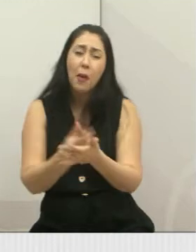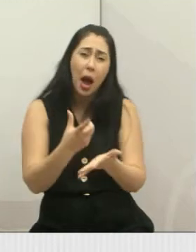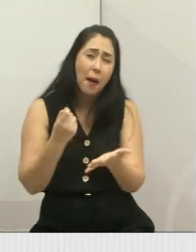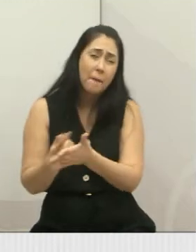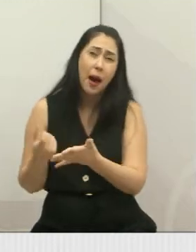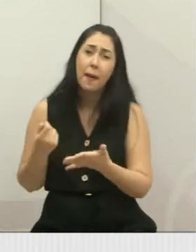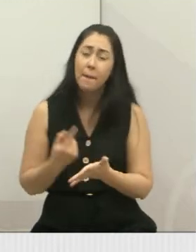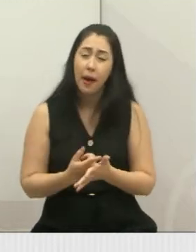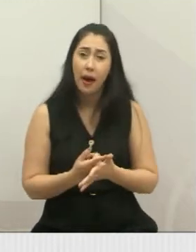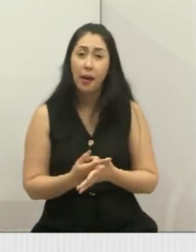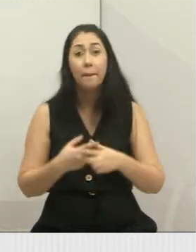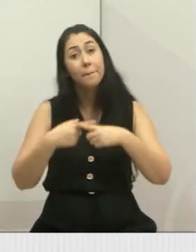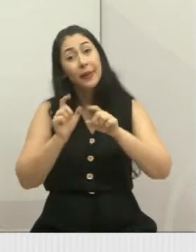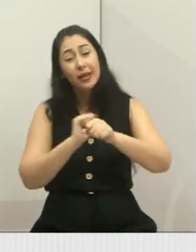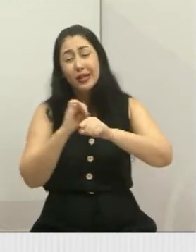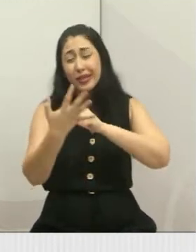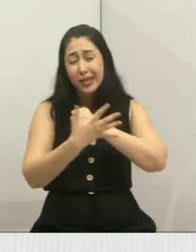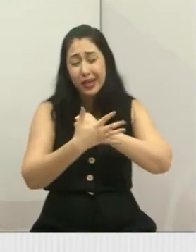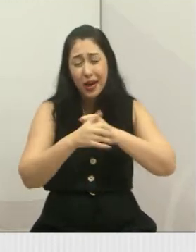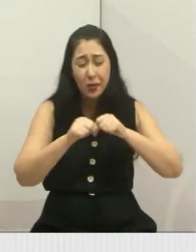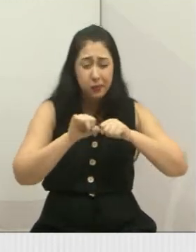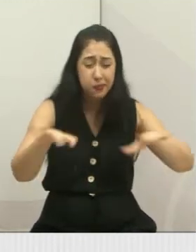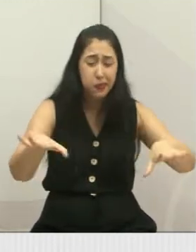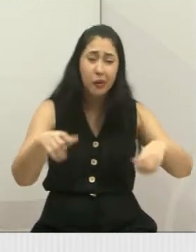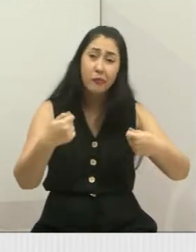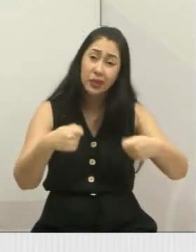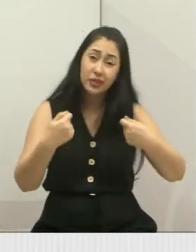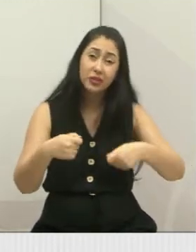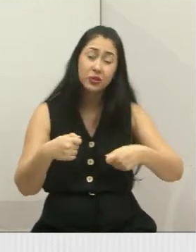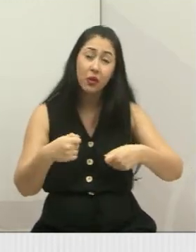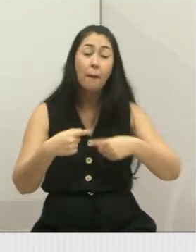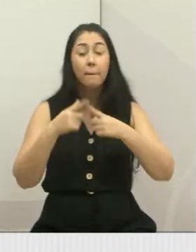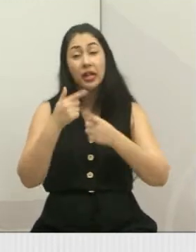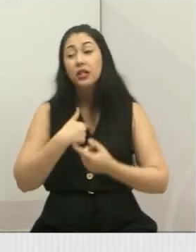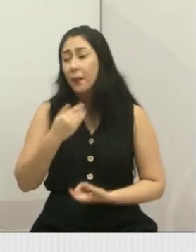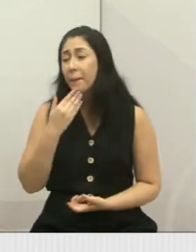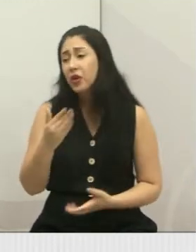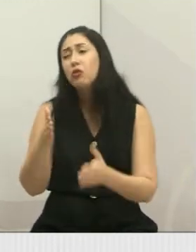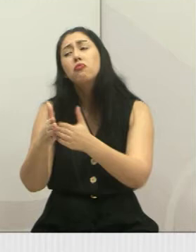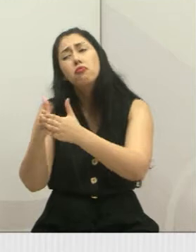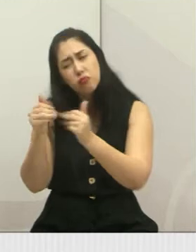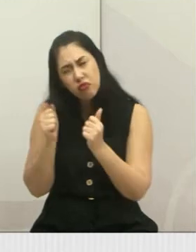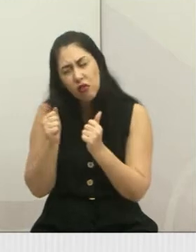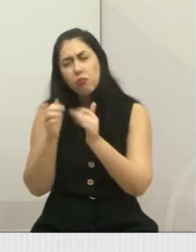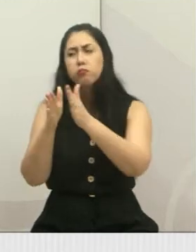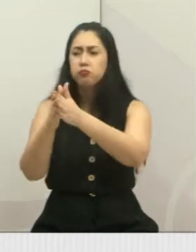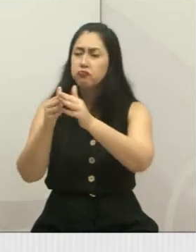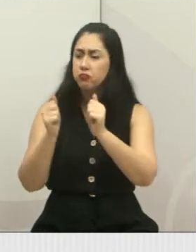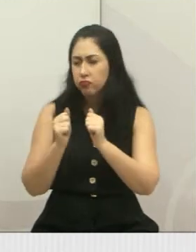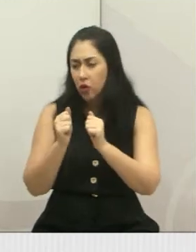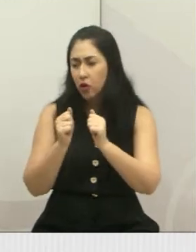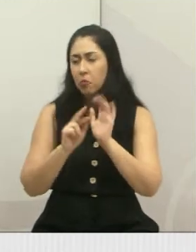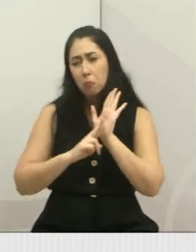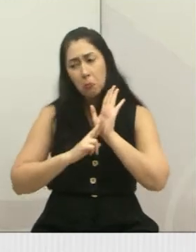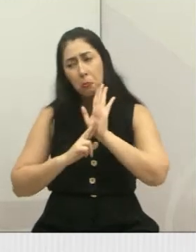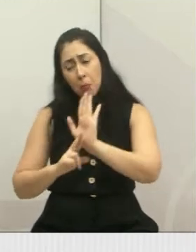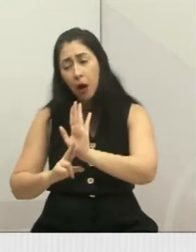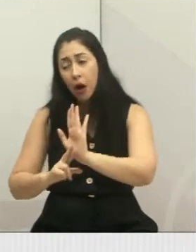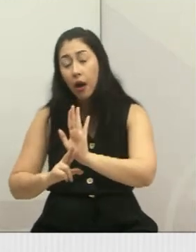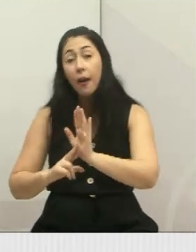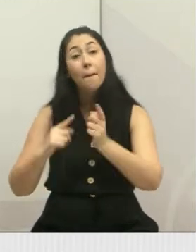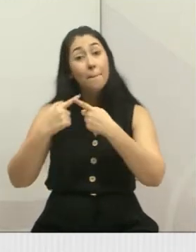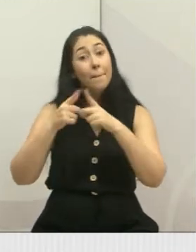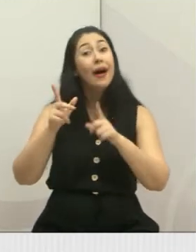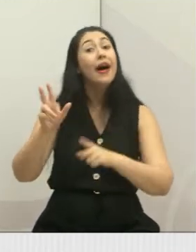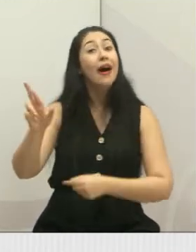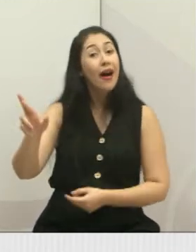Parque Minha Lua. Então, graças a Deus, pedi de favor para ela em nome da população do Parque Minha Lua e foi atendido